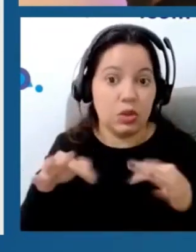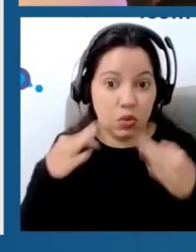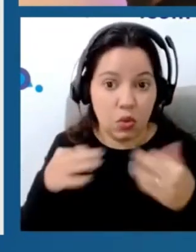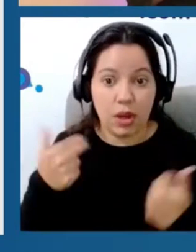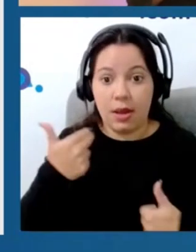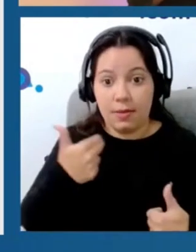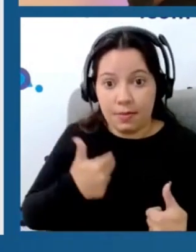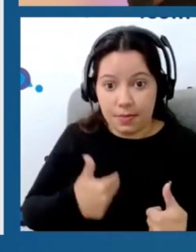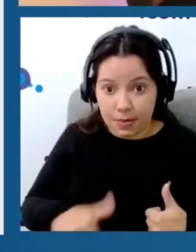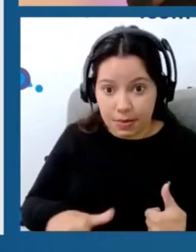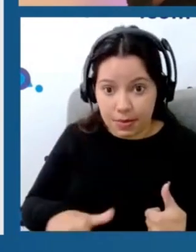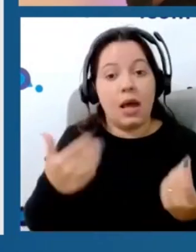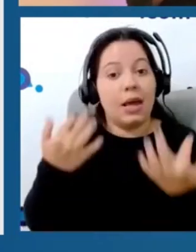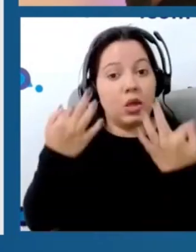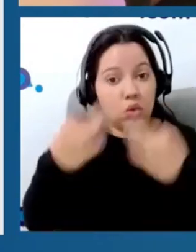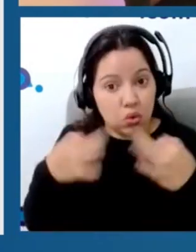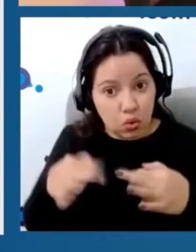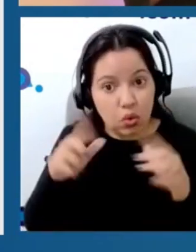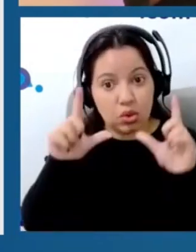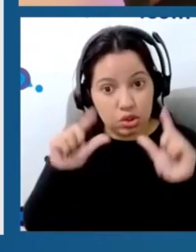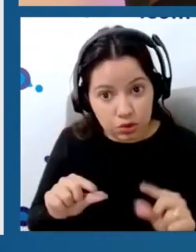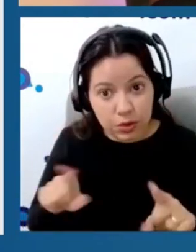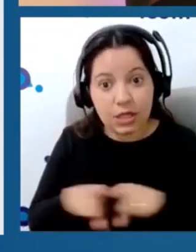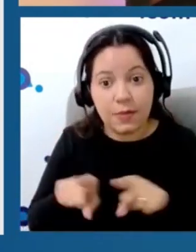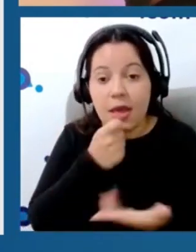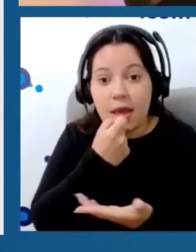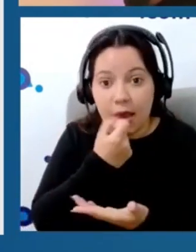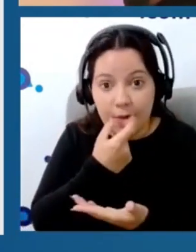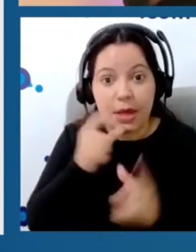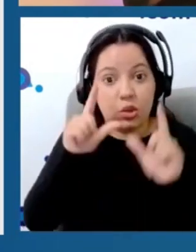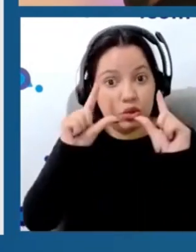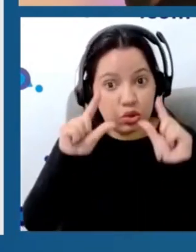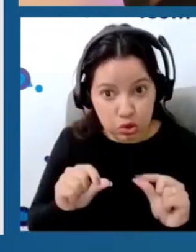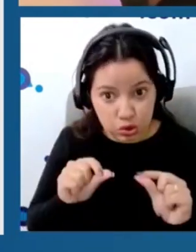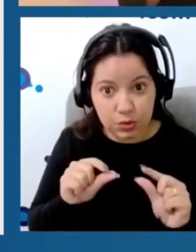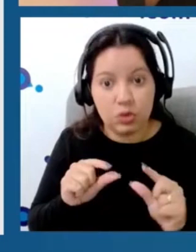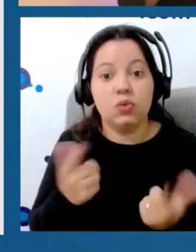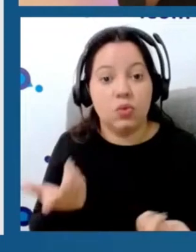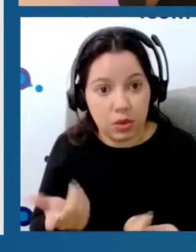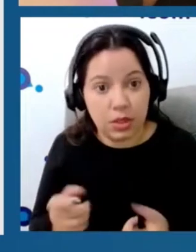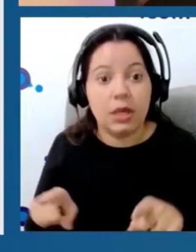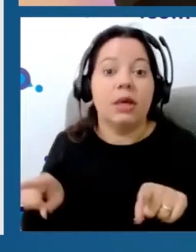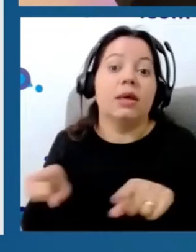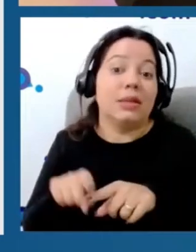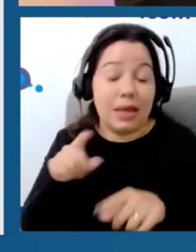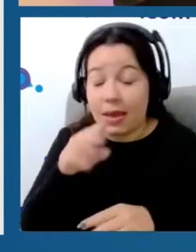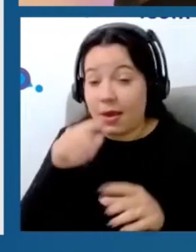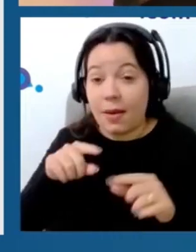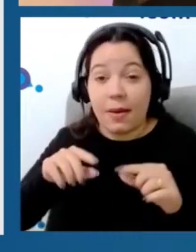procedimentos ortopédicos e também a diminuição do consumo de analgésicos de forma intensidade dependente. Quanto maior a intensidade,